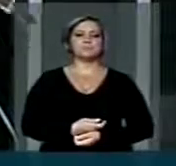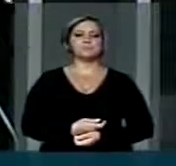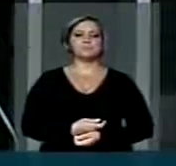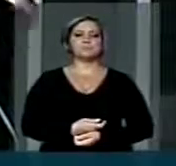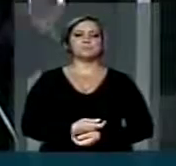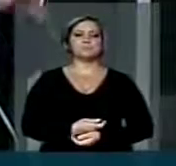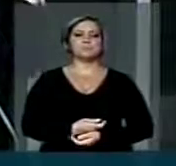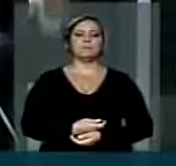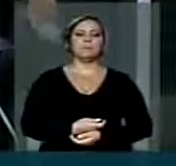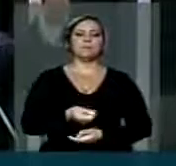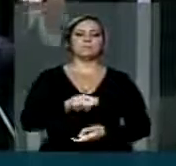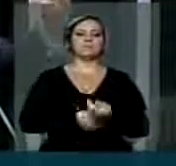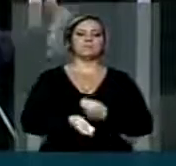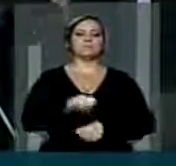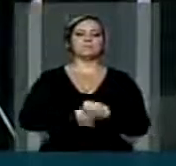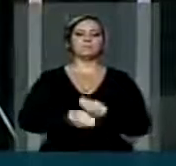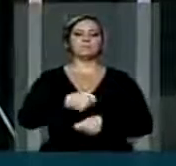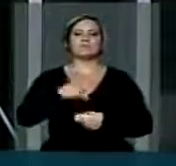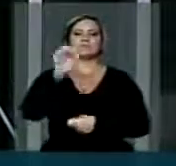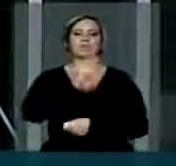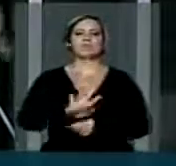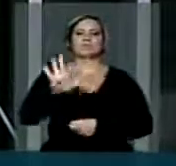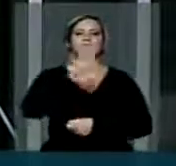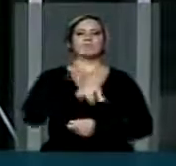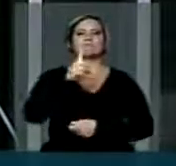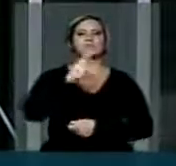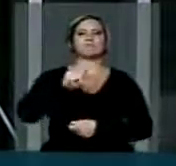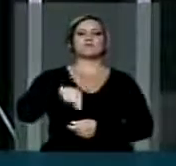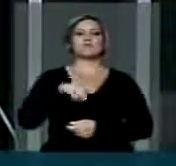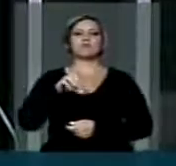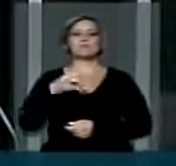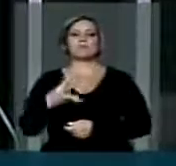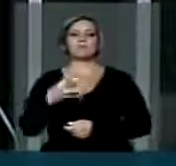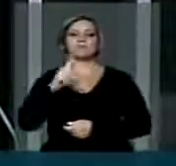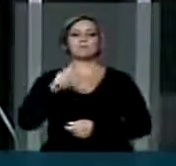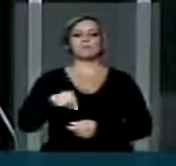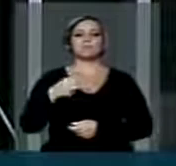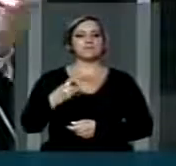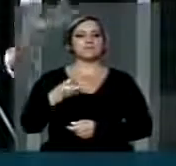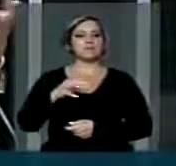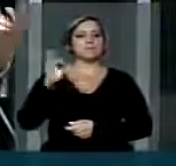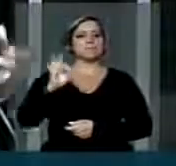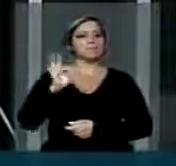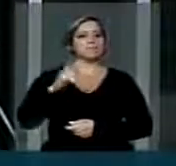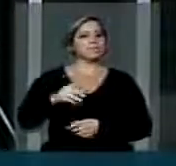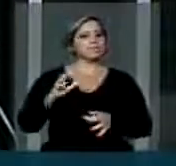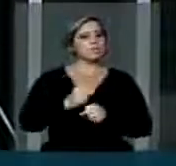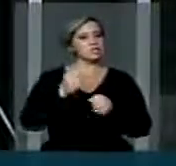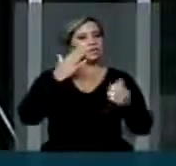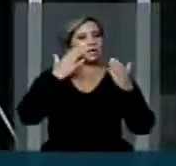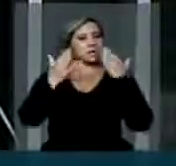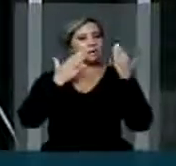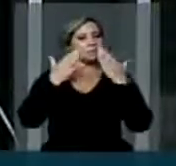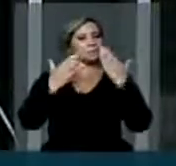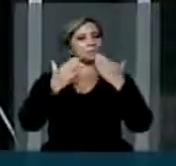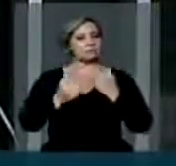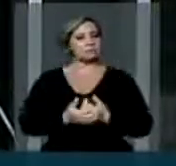E o investimento na economia nacional caiu de 1,4% para 1,3%. É só fazer os comparativos.